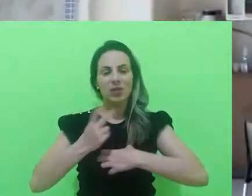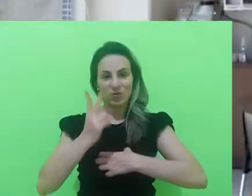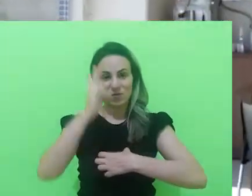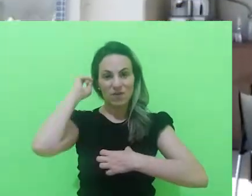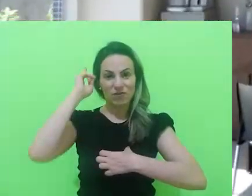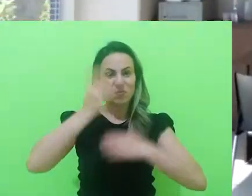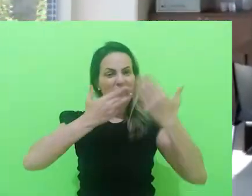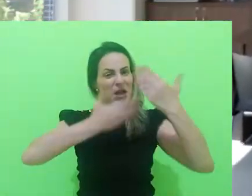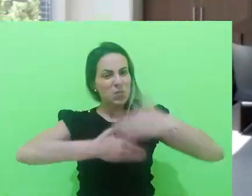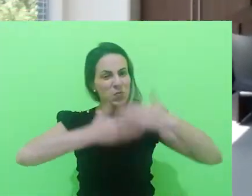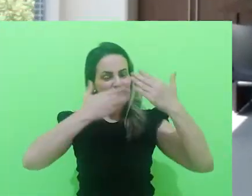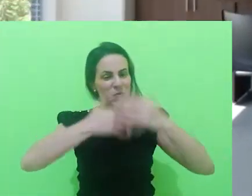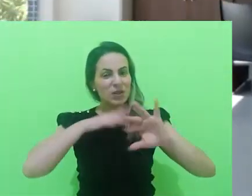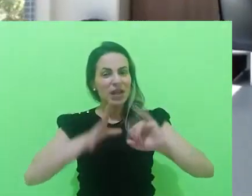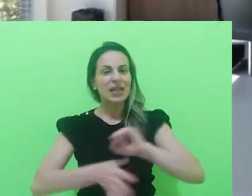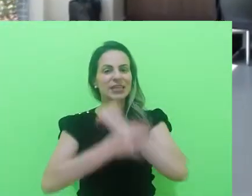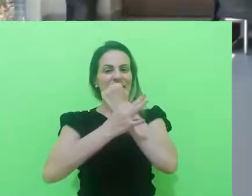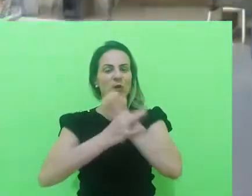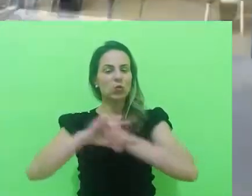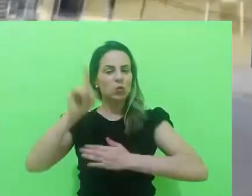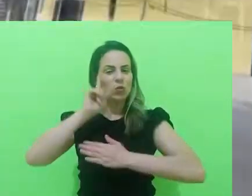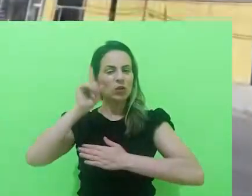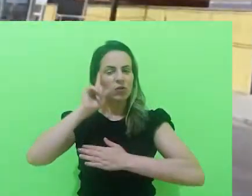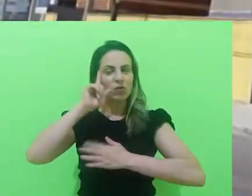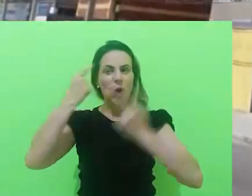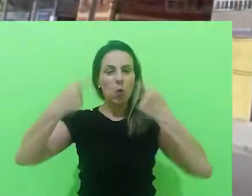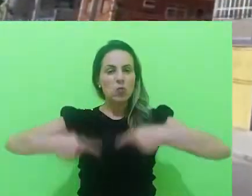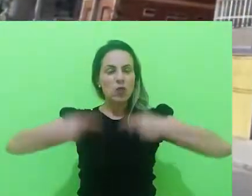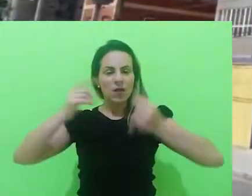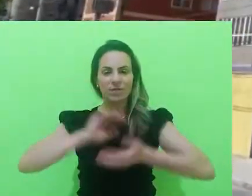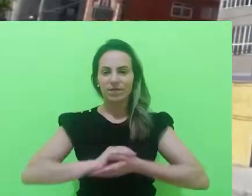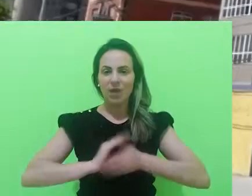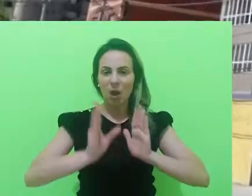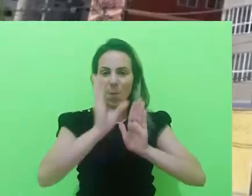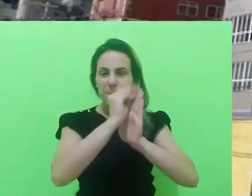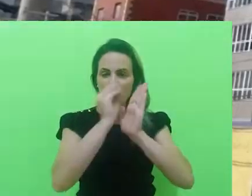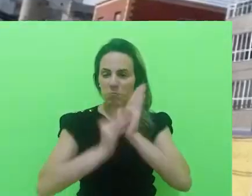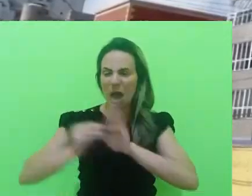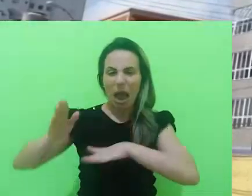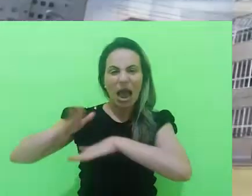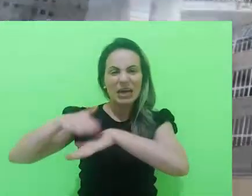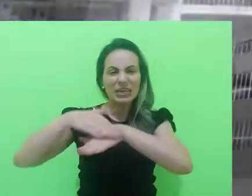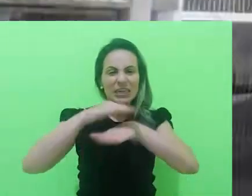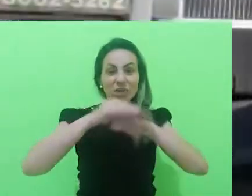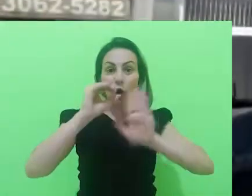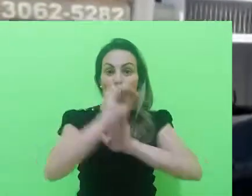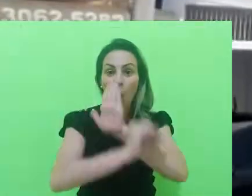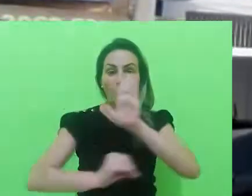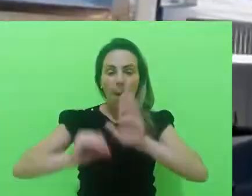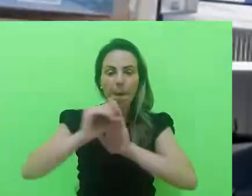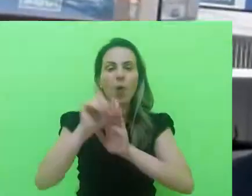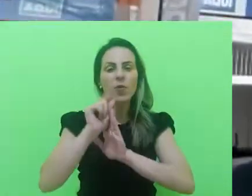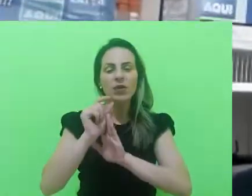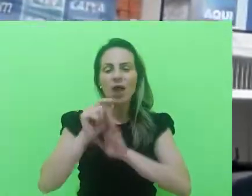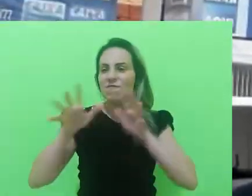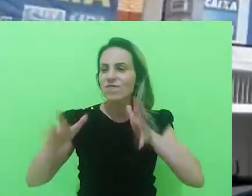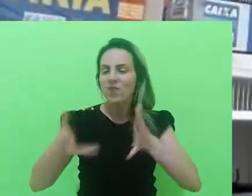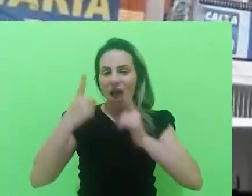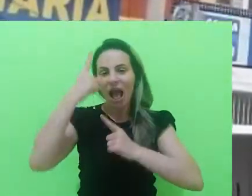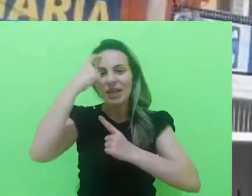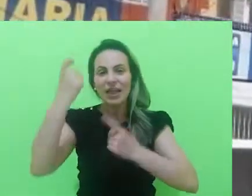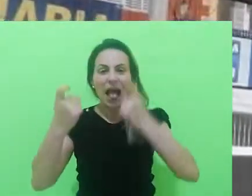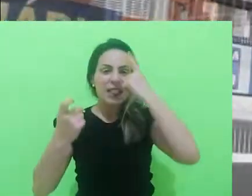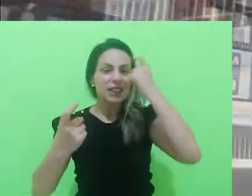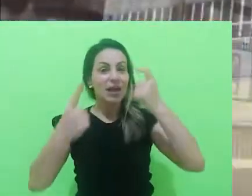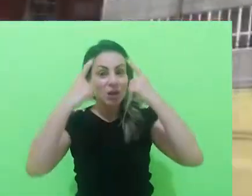enfrentar os desafios do dia a dia. A metodologia ativa Objetivo estimula a criatividade e o